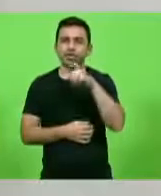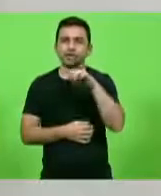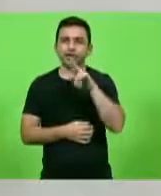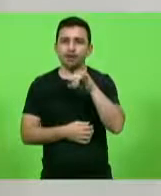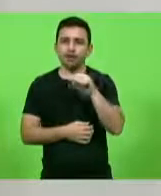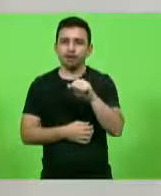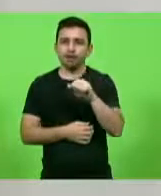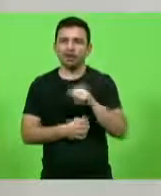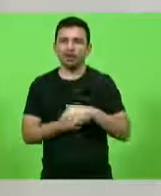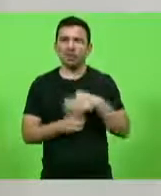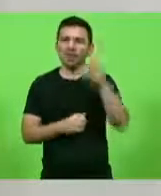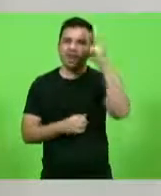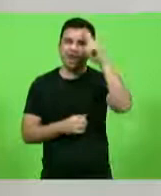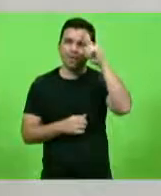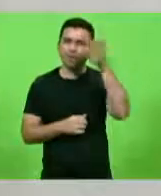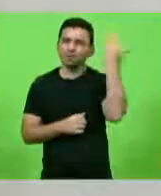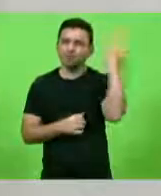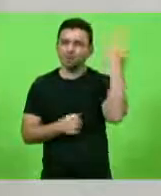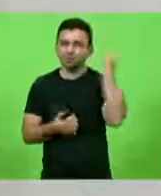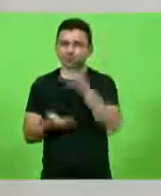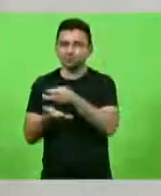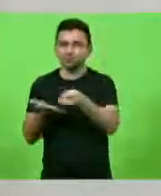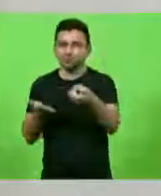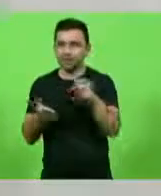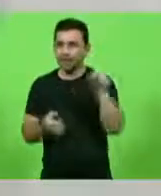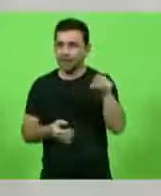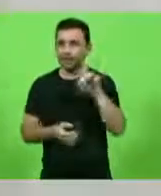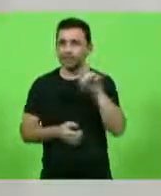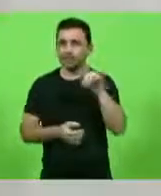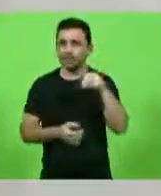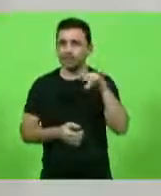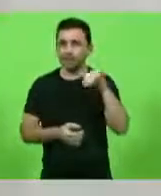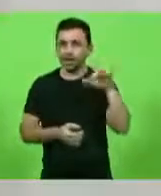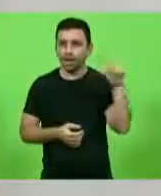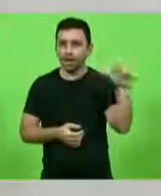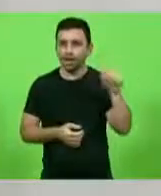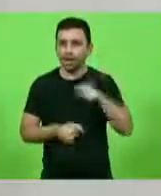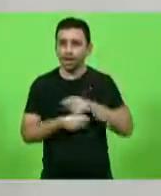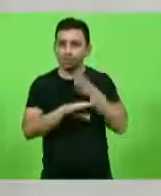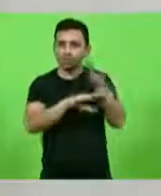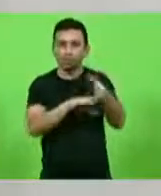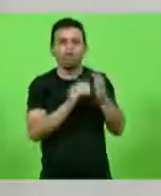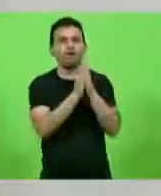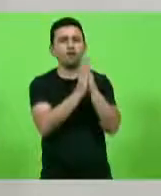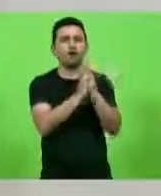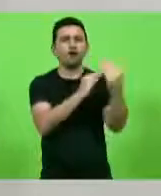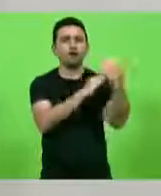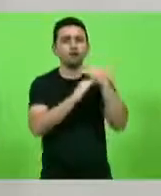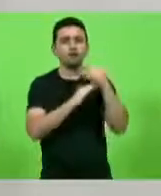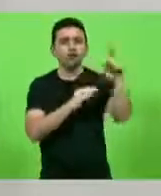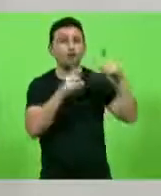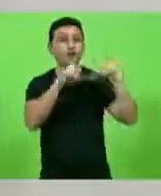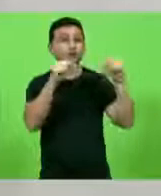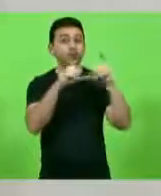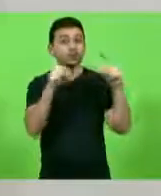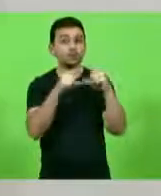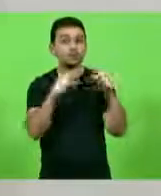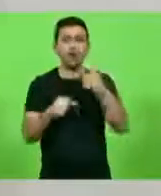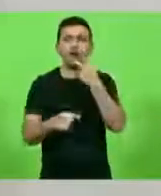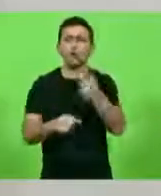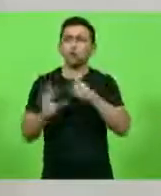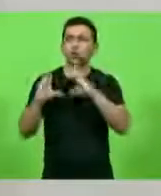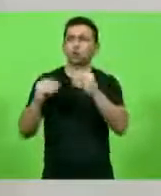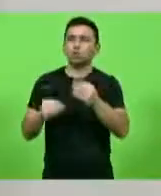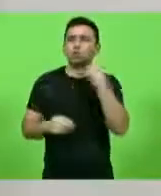quando estava sendo votado impeachment, que Daniela, Carla Zambelli, foi buscar ajuda lá de Brasília. Dizia que todos os deputados